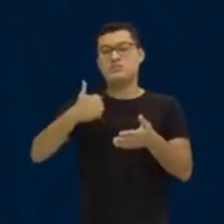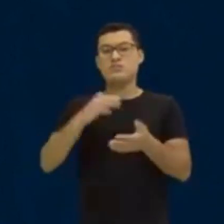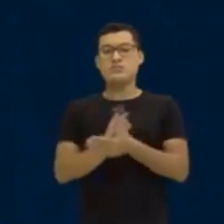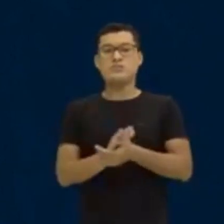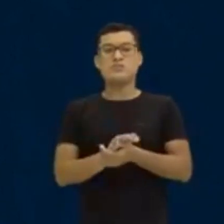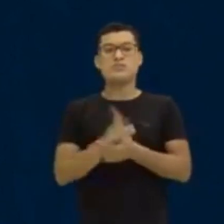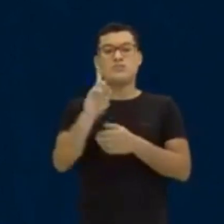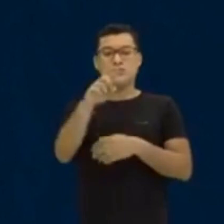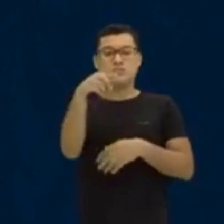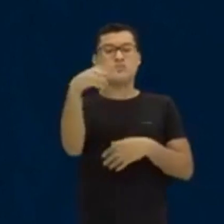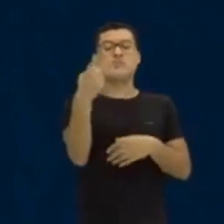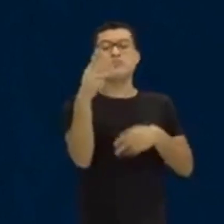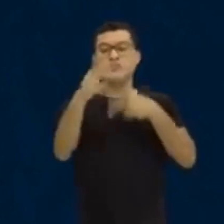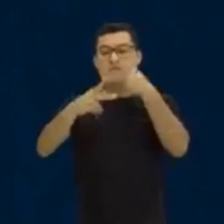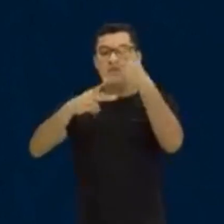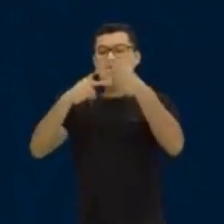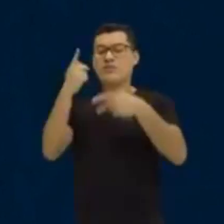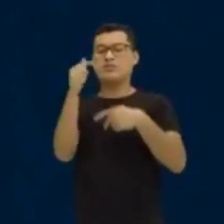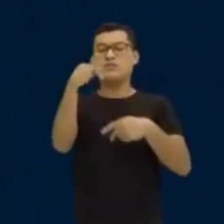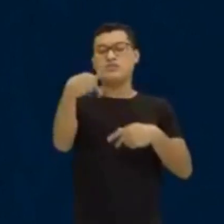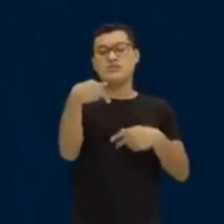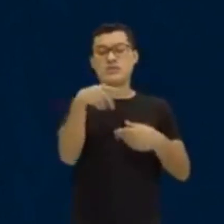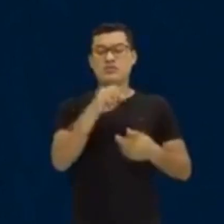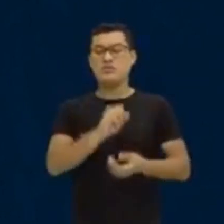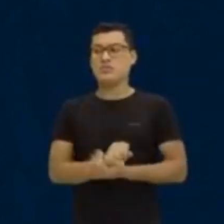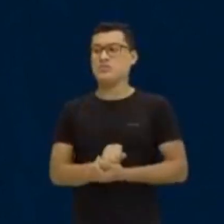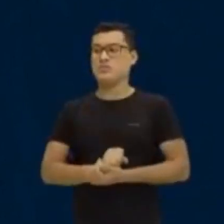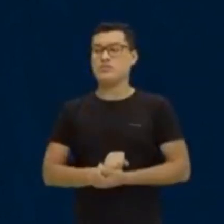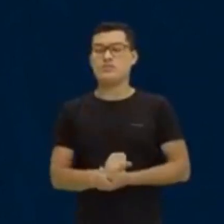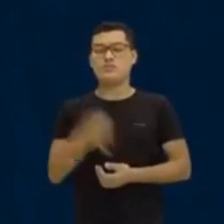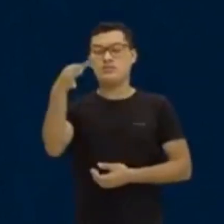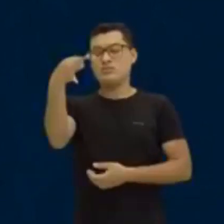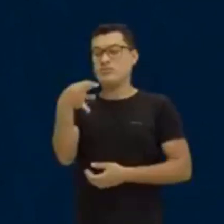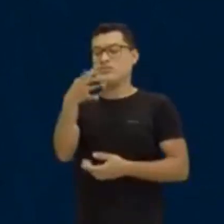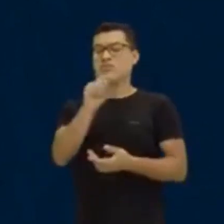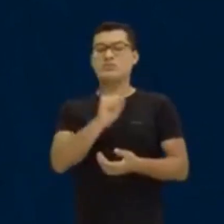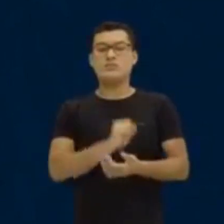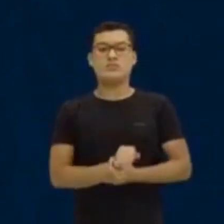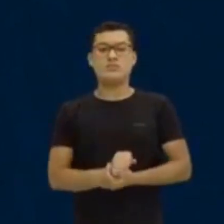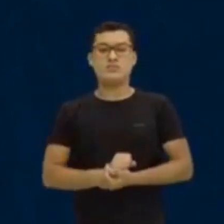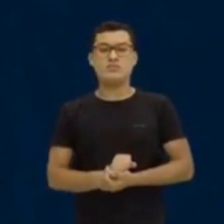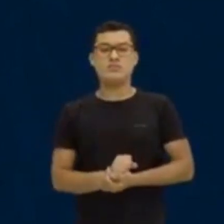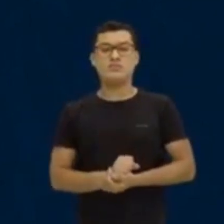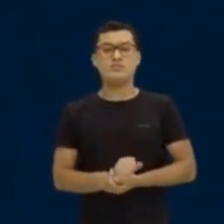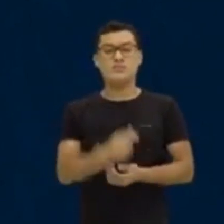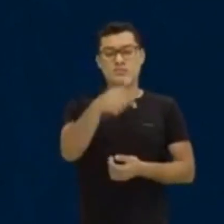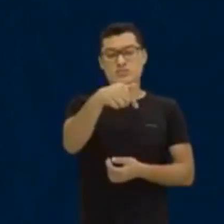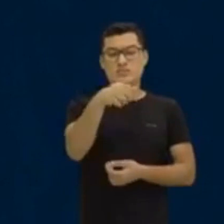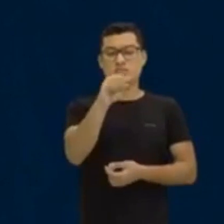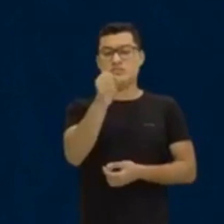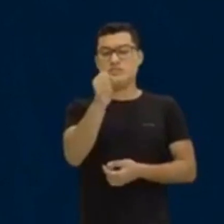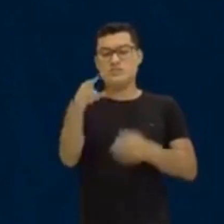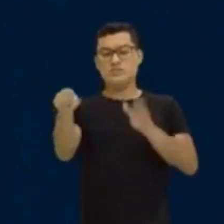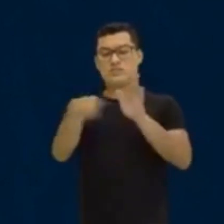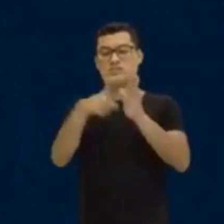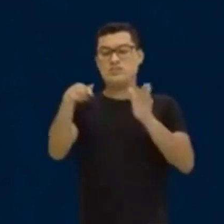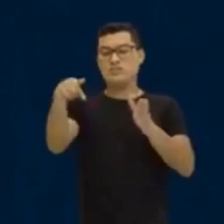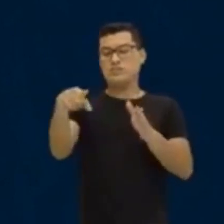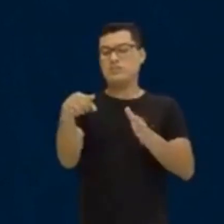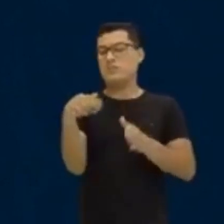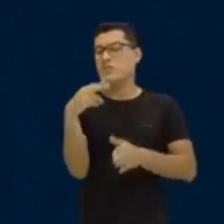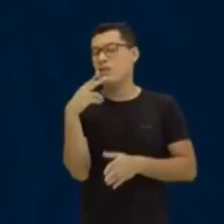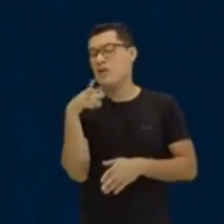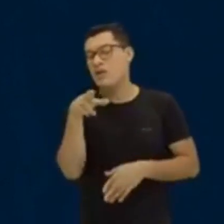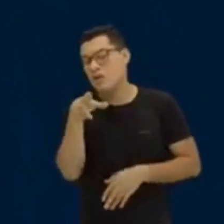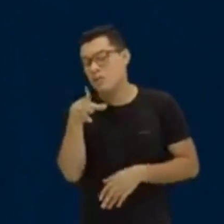você já pulou aí e já falou 7, certo? Até aí está igualzinho aquele nosso último